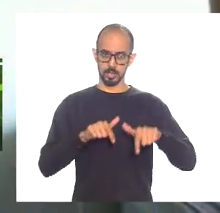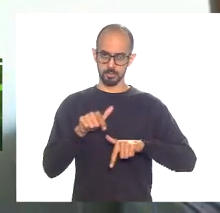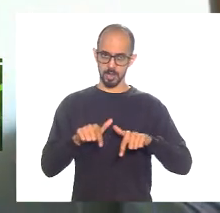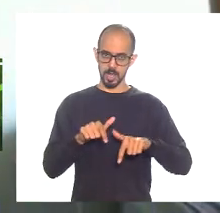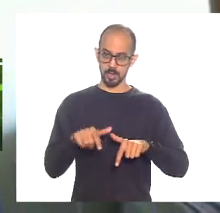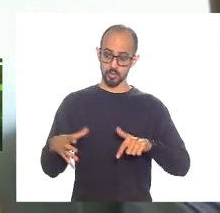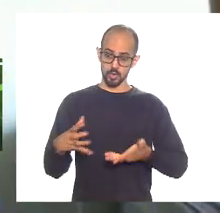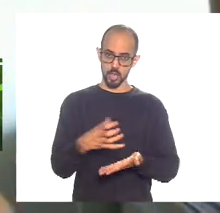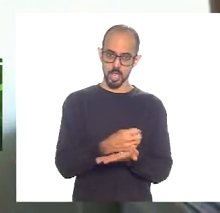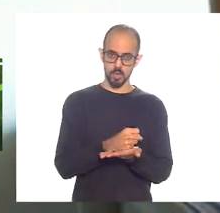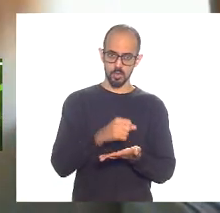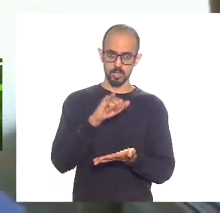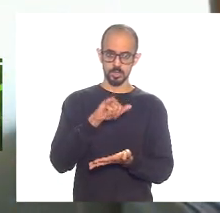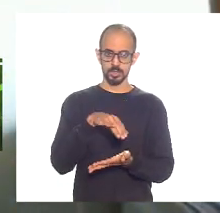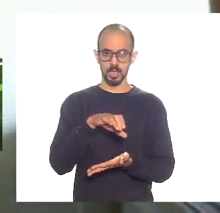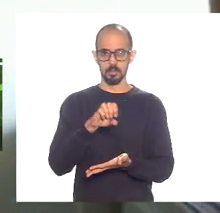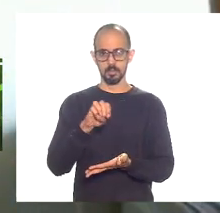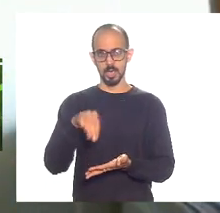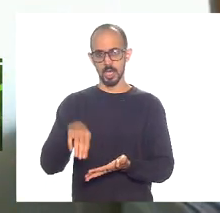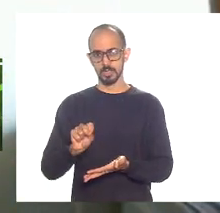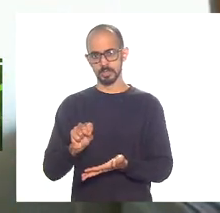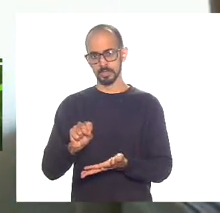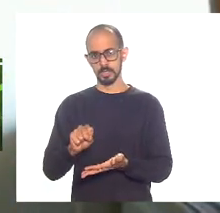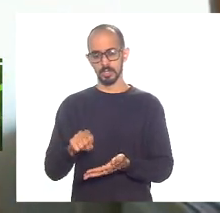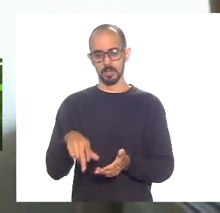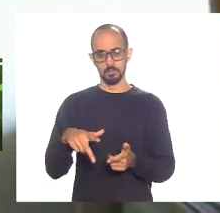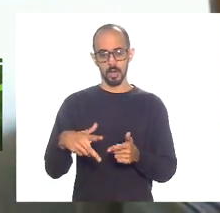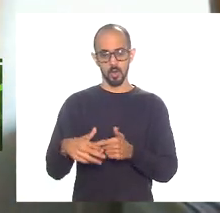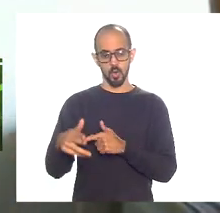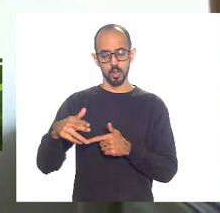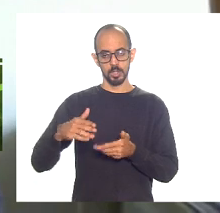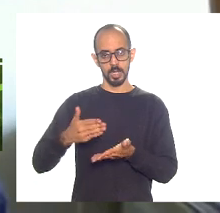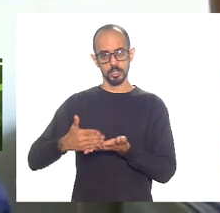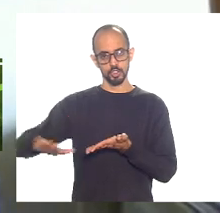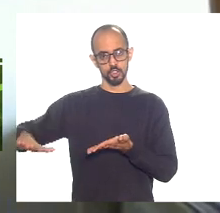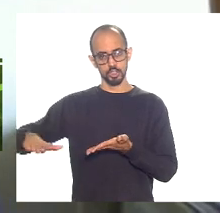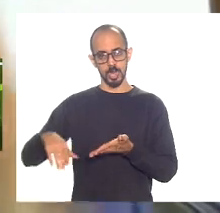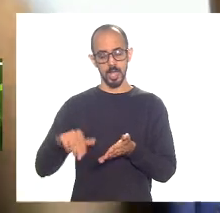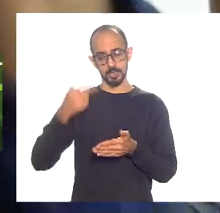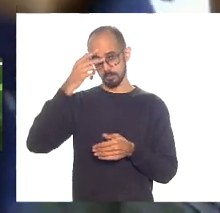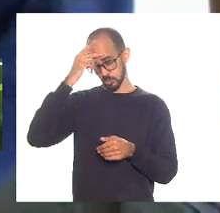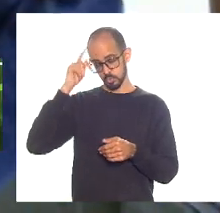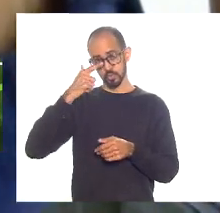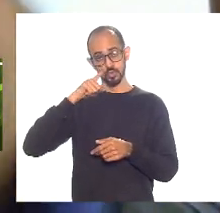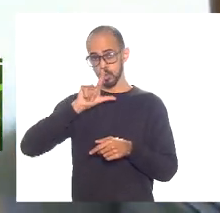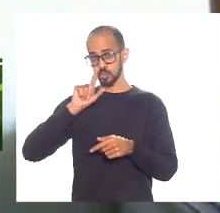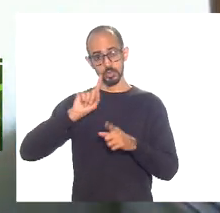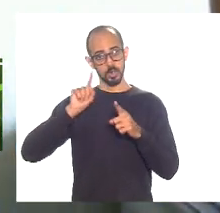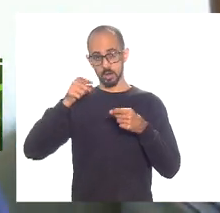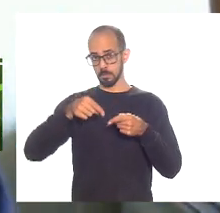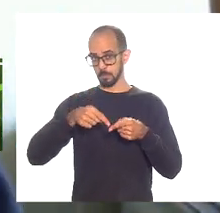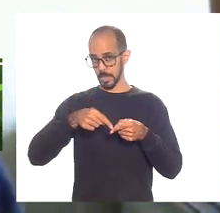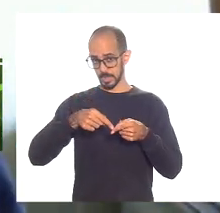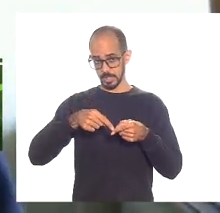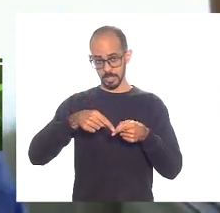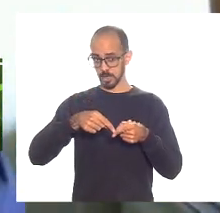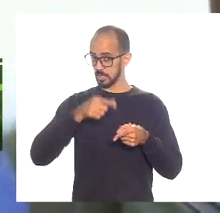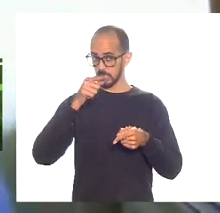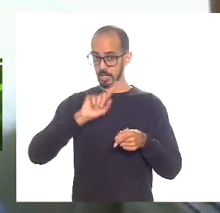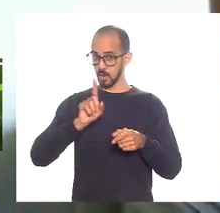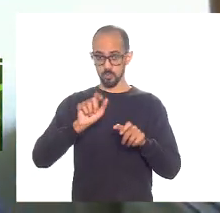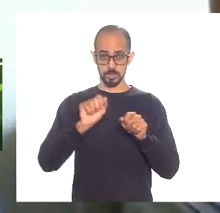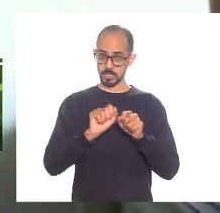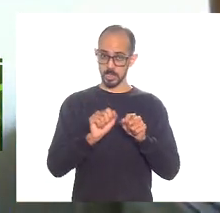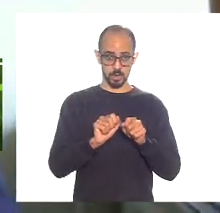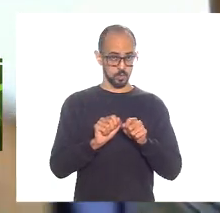ICMS para cortar fora aqueles que não cumpriram as suas metas e não fizeram e não